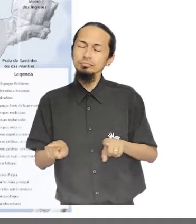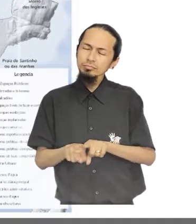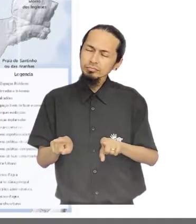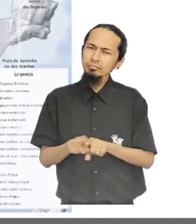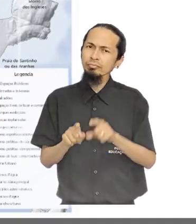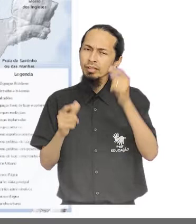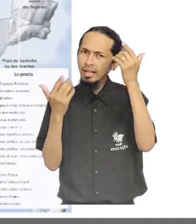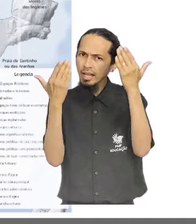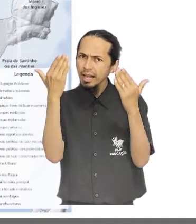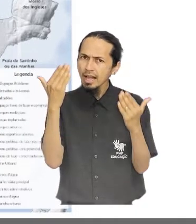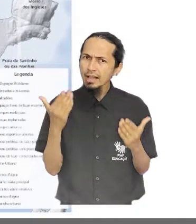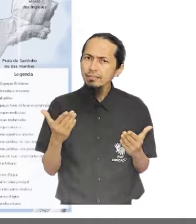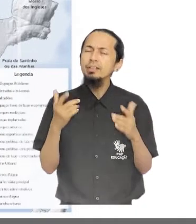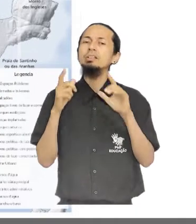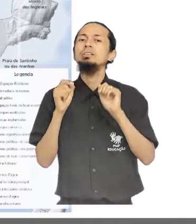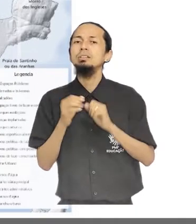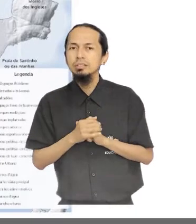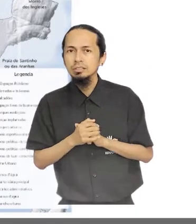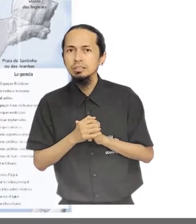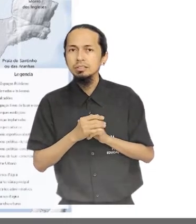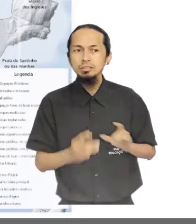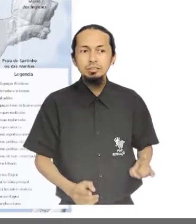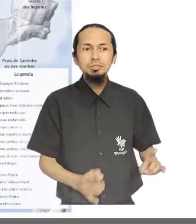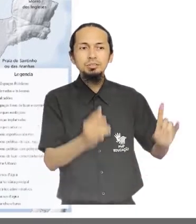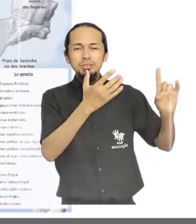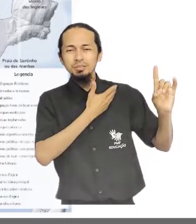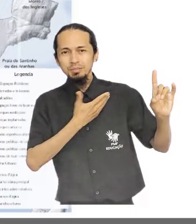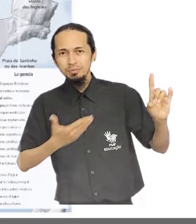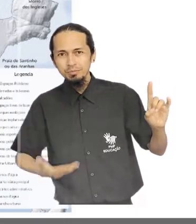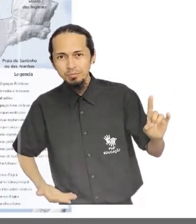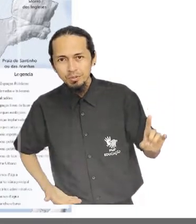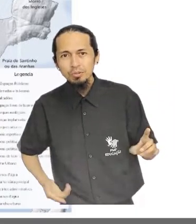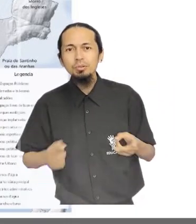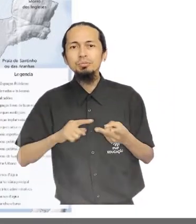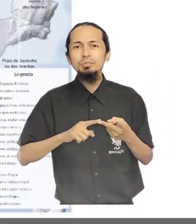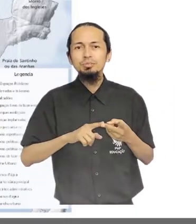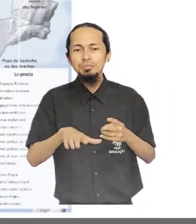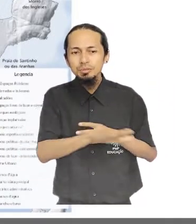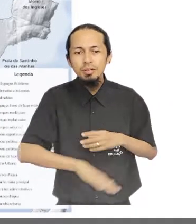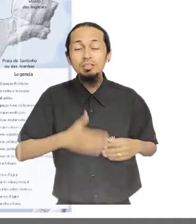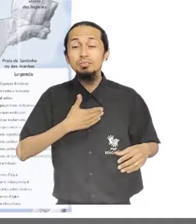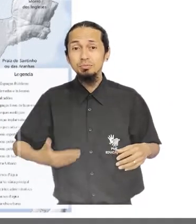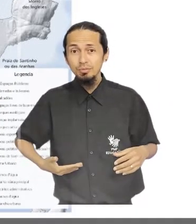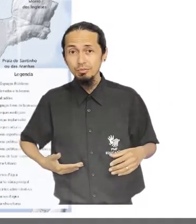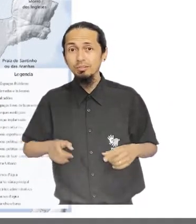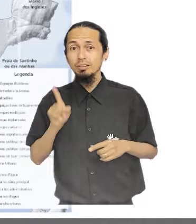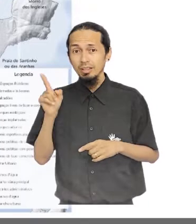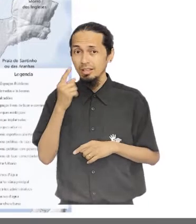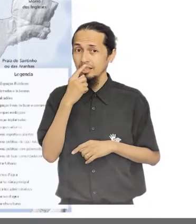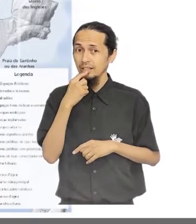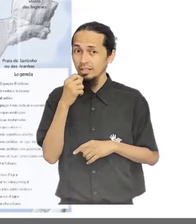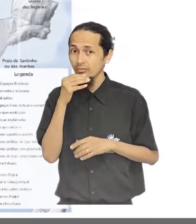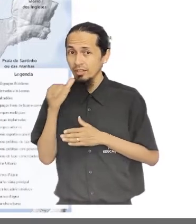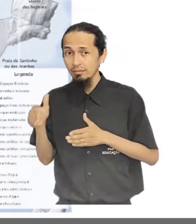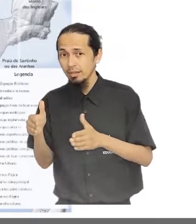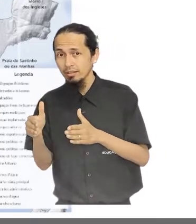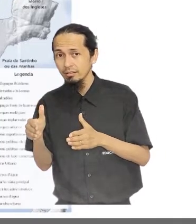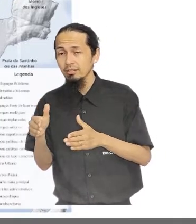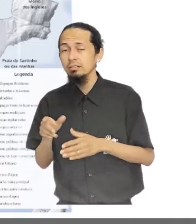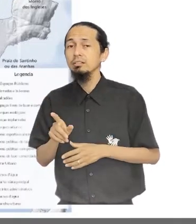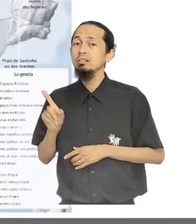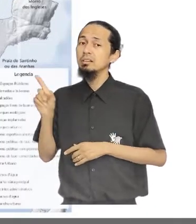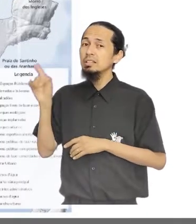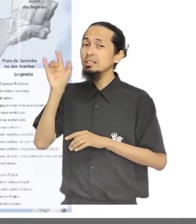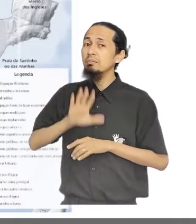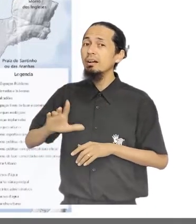Também foram analisados os equipamentos públicos e os espaços públicos de Ingleses do Rio Vermelho. A imagem mostra